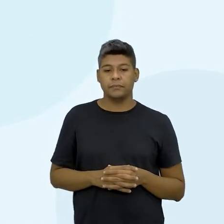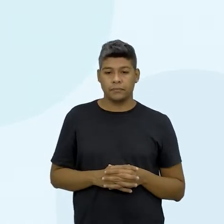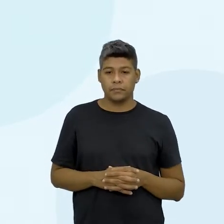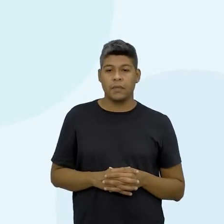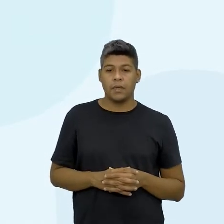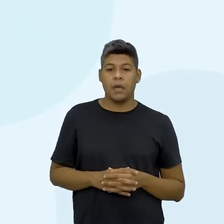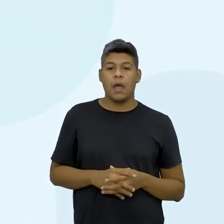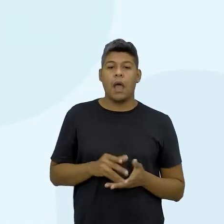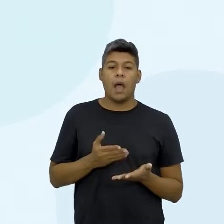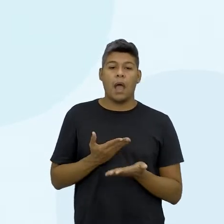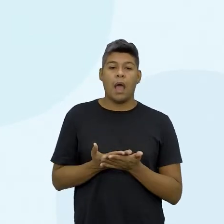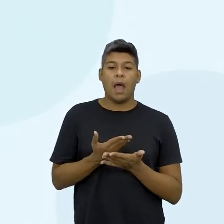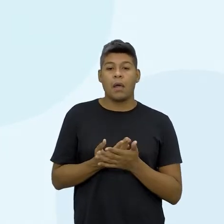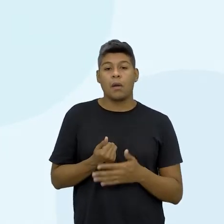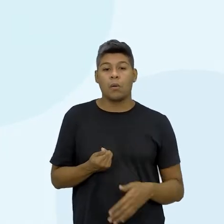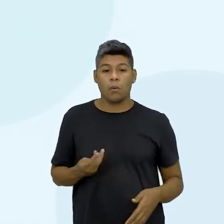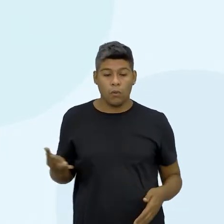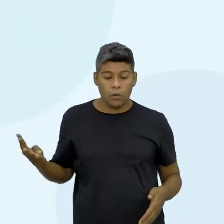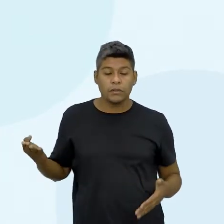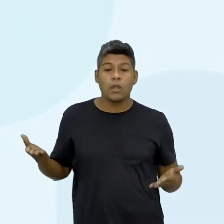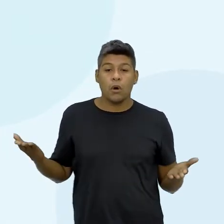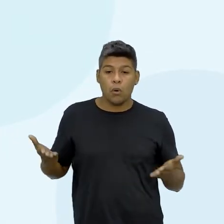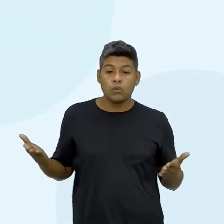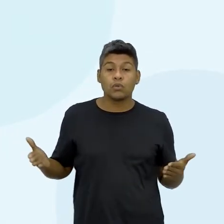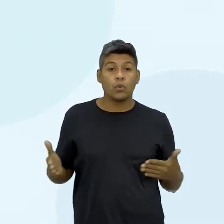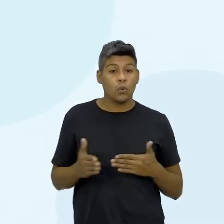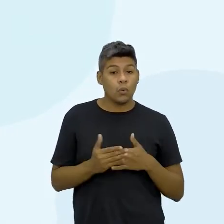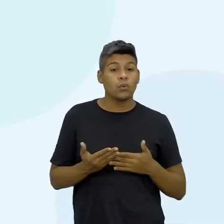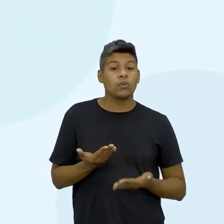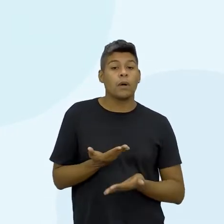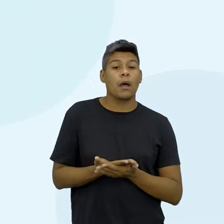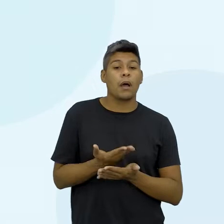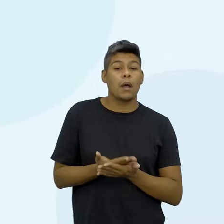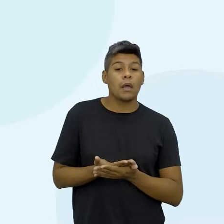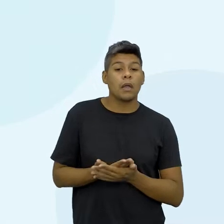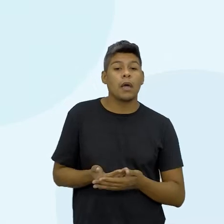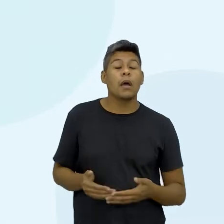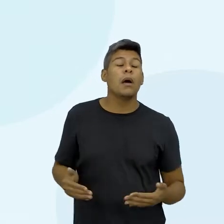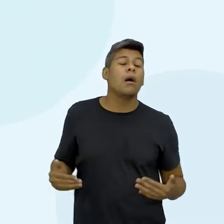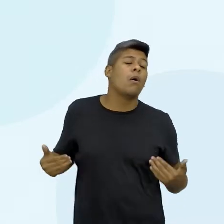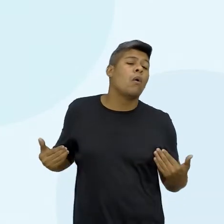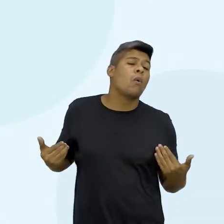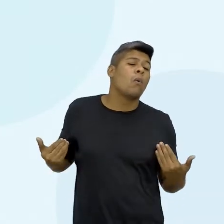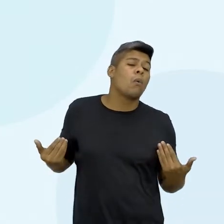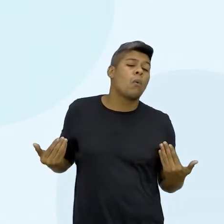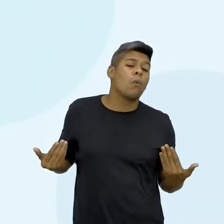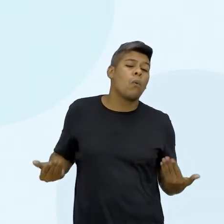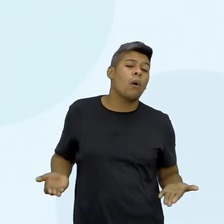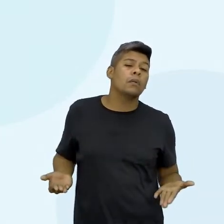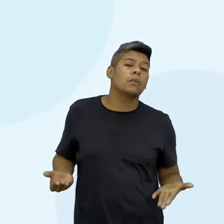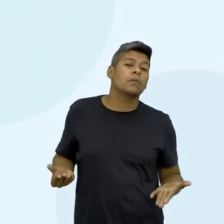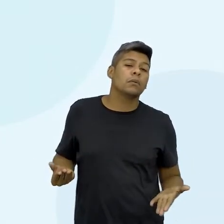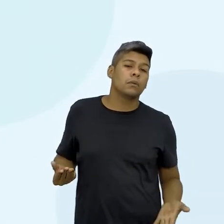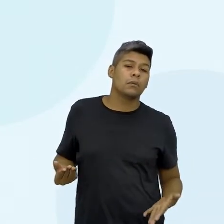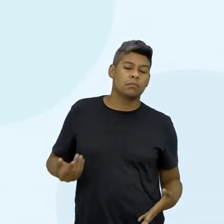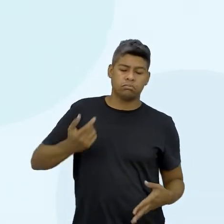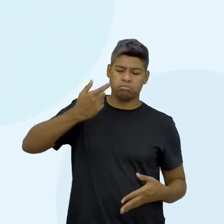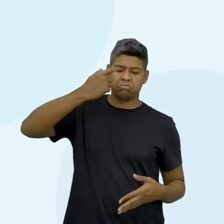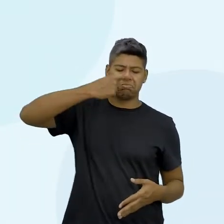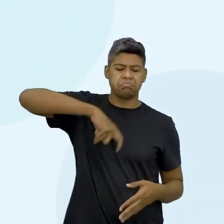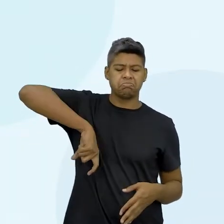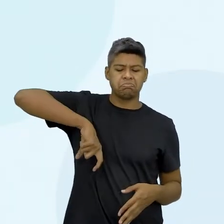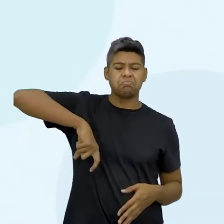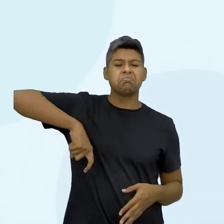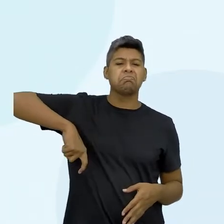quatro aulas, que nós estamos fazendo hoje a última aula, a pergunta era quanto eu custo? Quanto eu